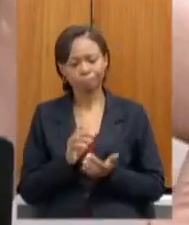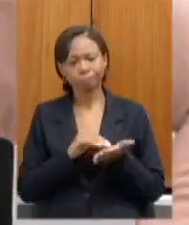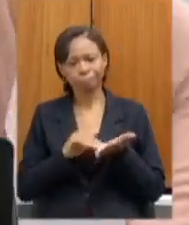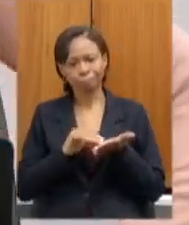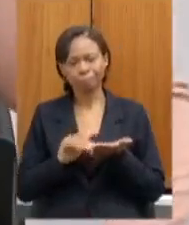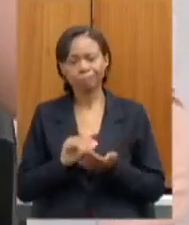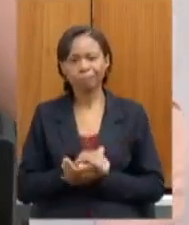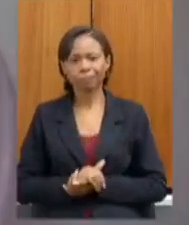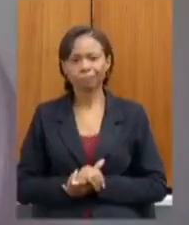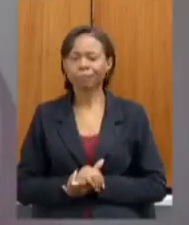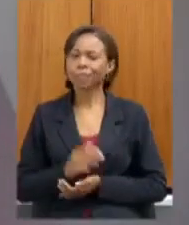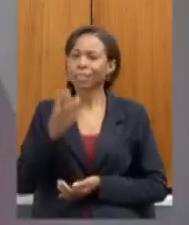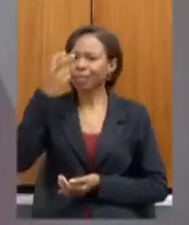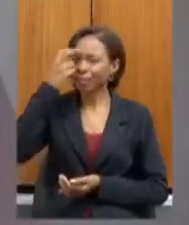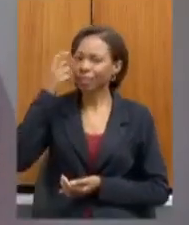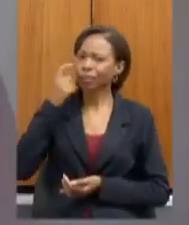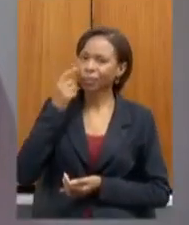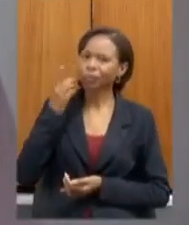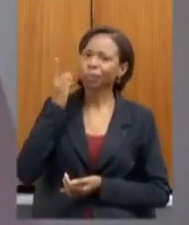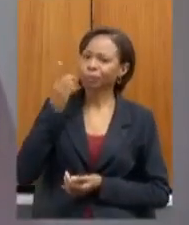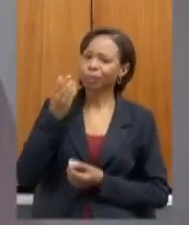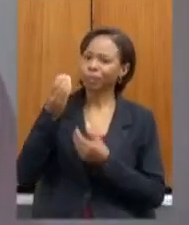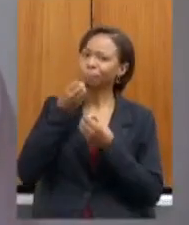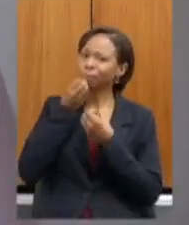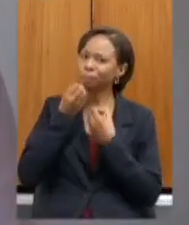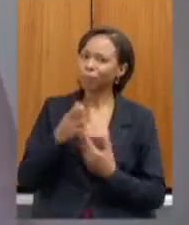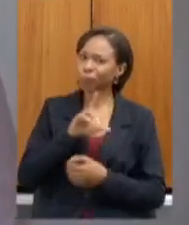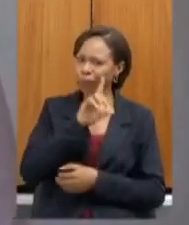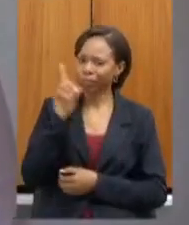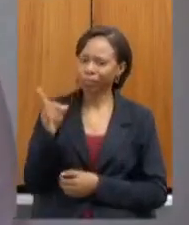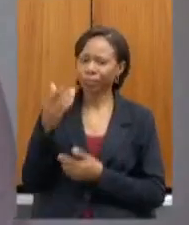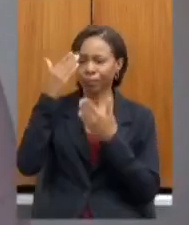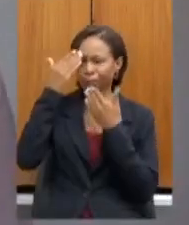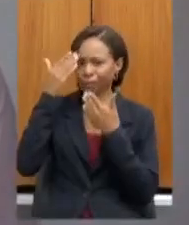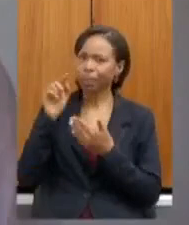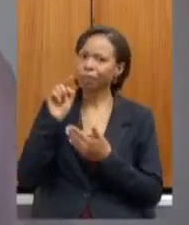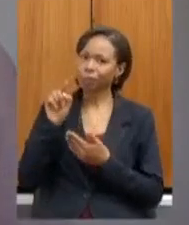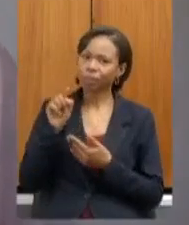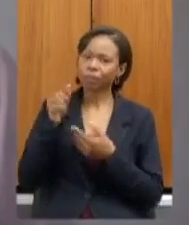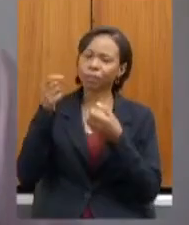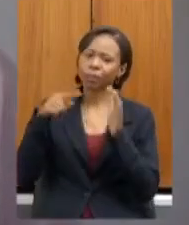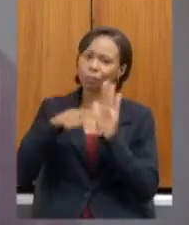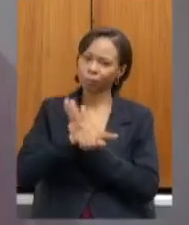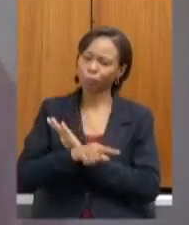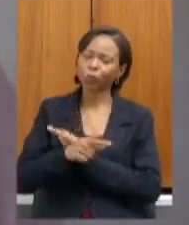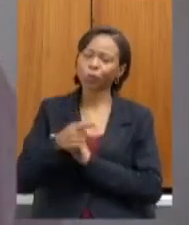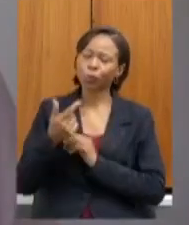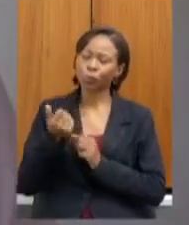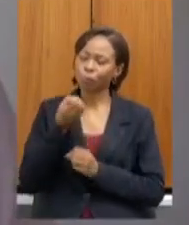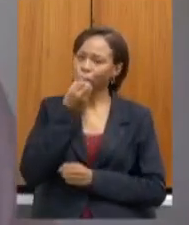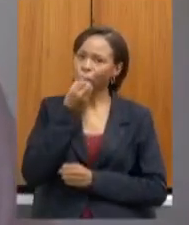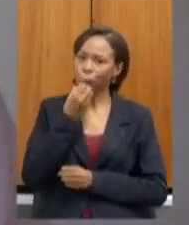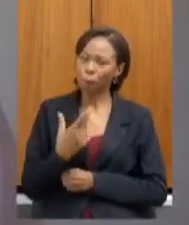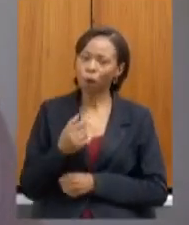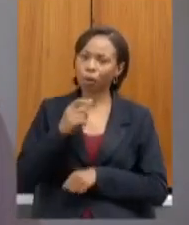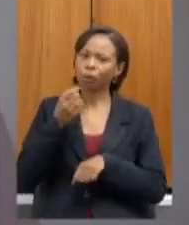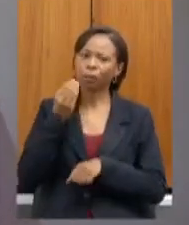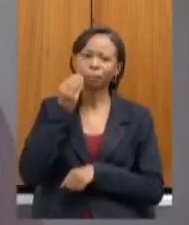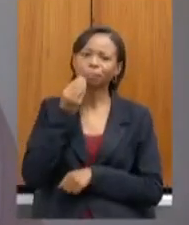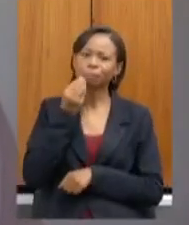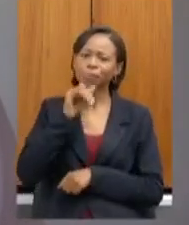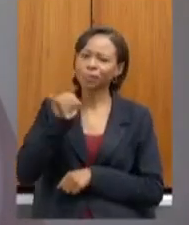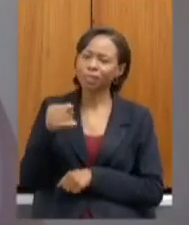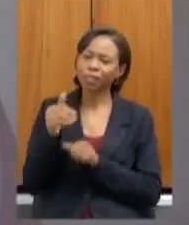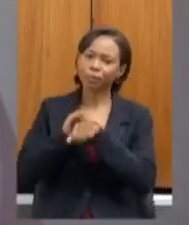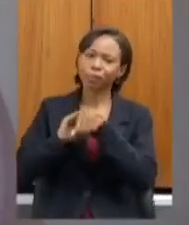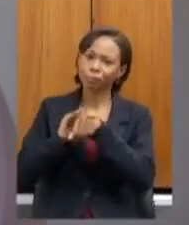bom dia deputado Zé Guilherme muito obrigada pelos seus questionamentos é sempre muito bom a oportunidade de conversar com